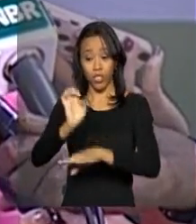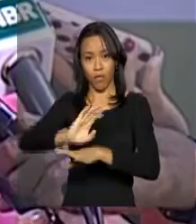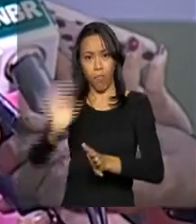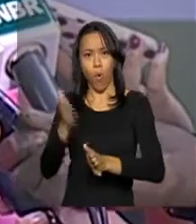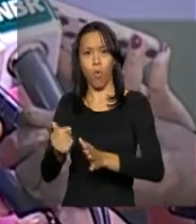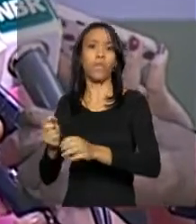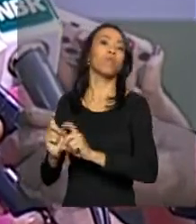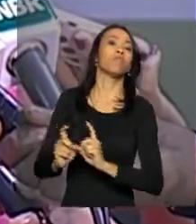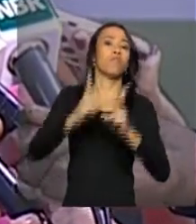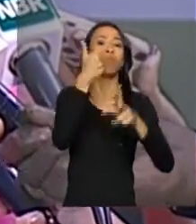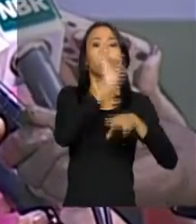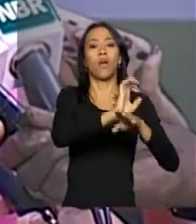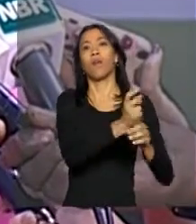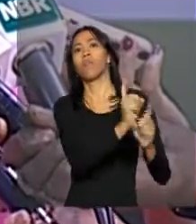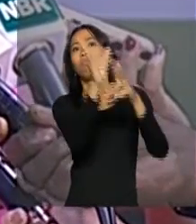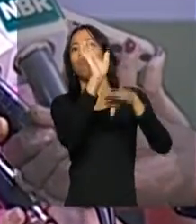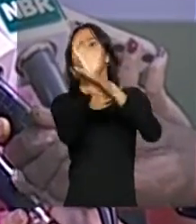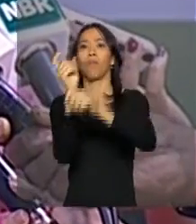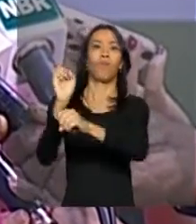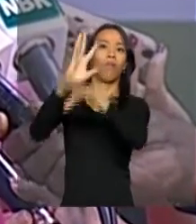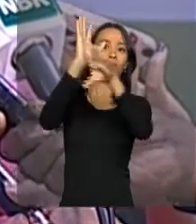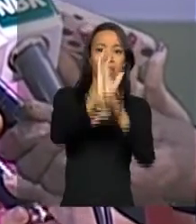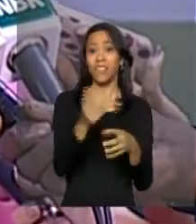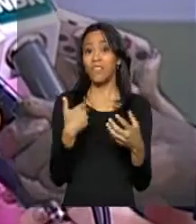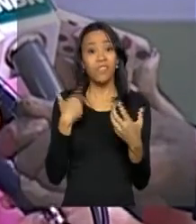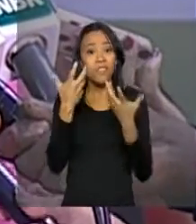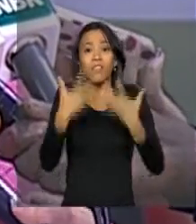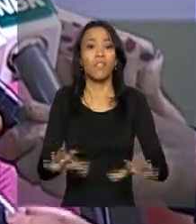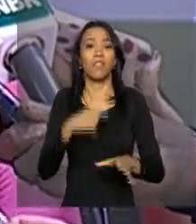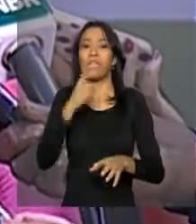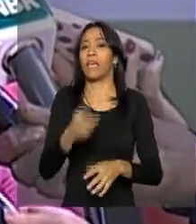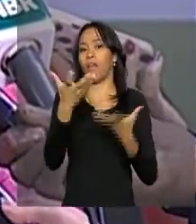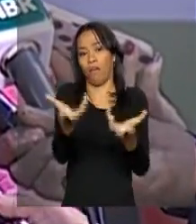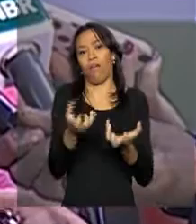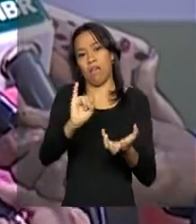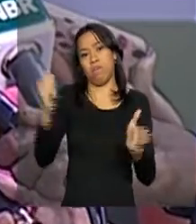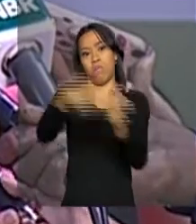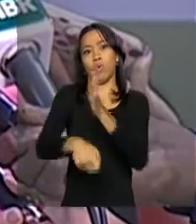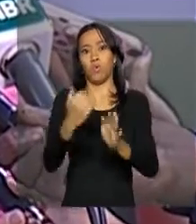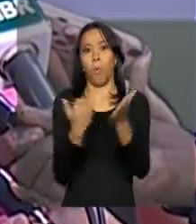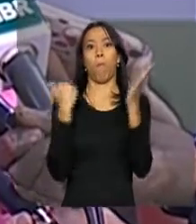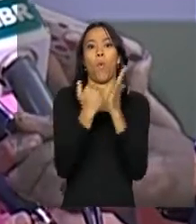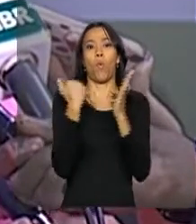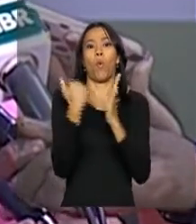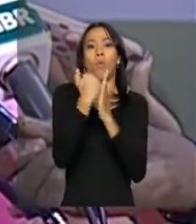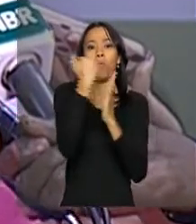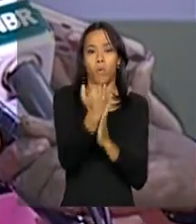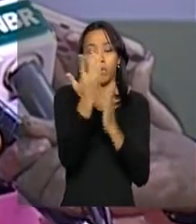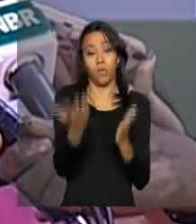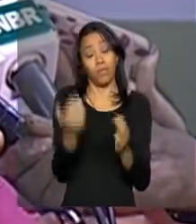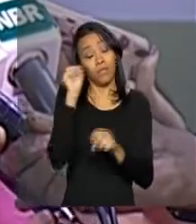E ninguém quer comprar, ninguém quer importar imposto. Então, nós estamos muito esperançosos de que a votação no Congresso